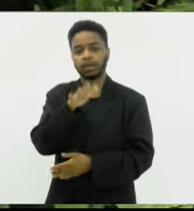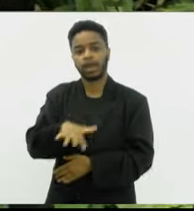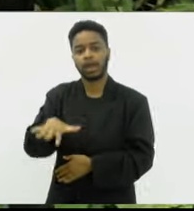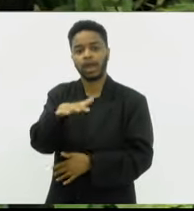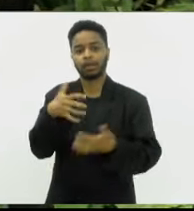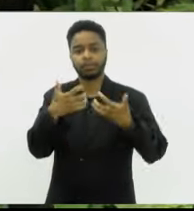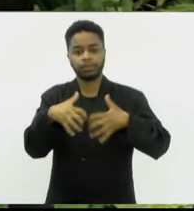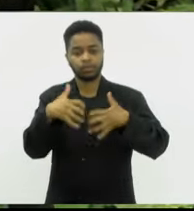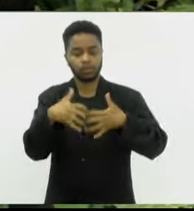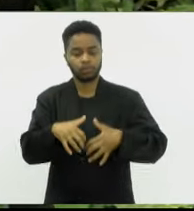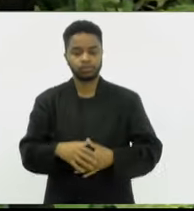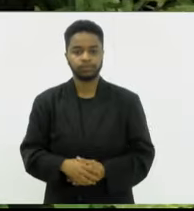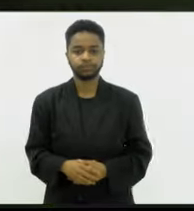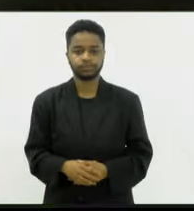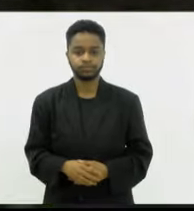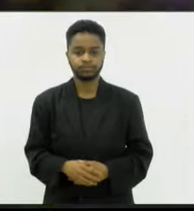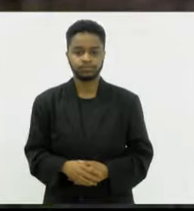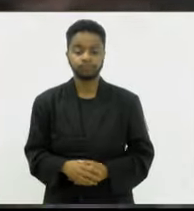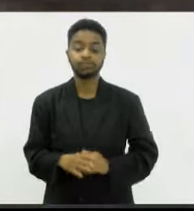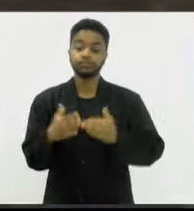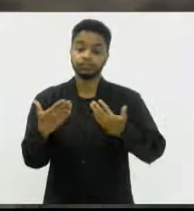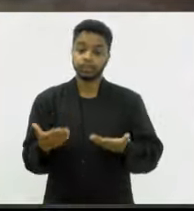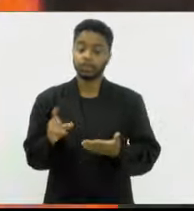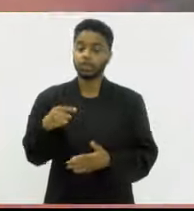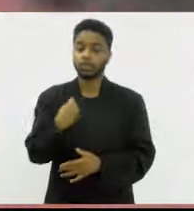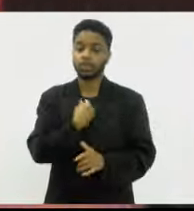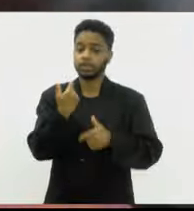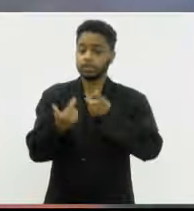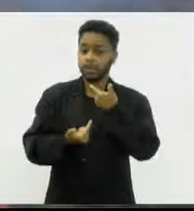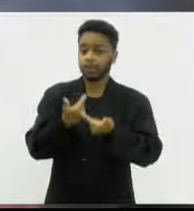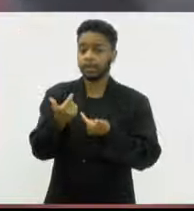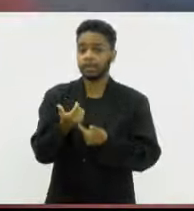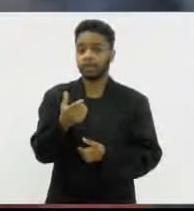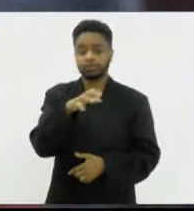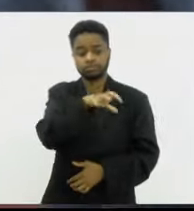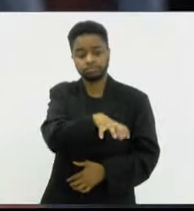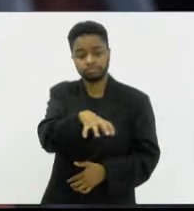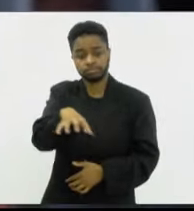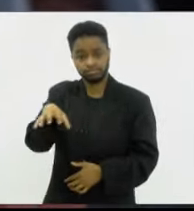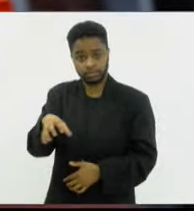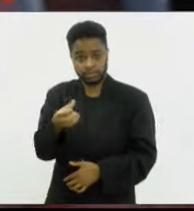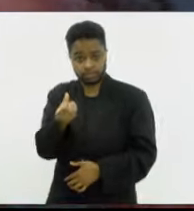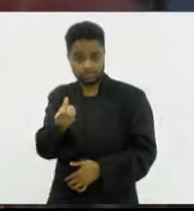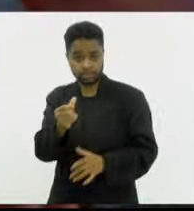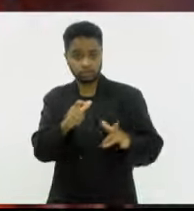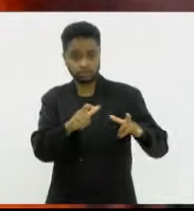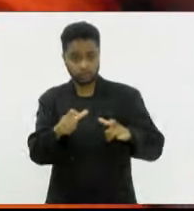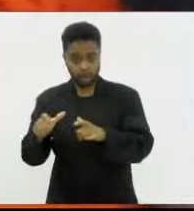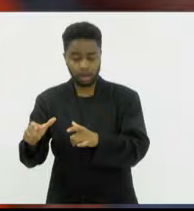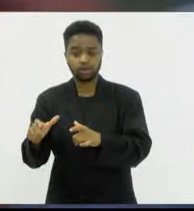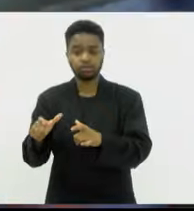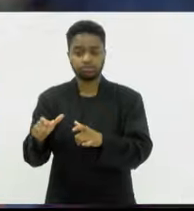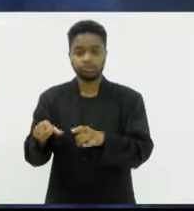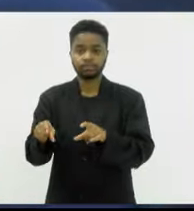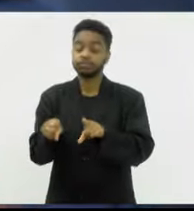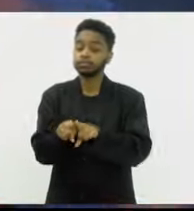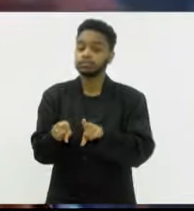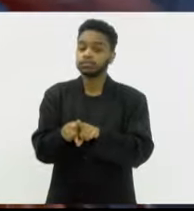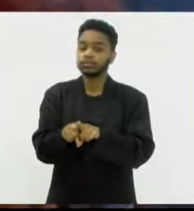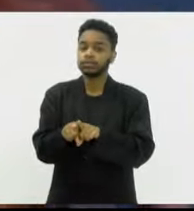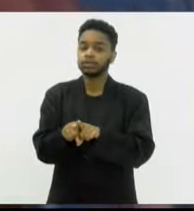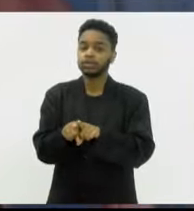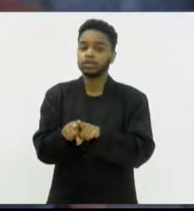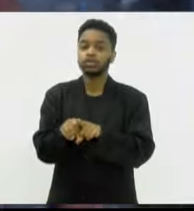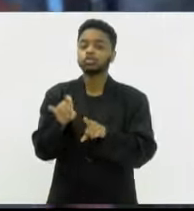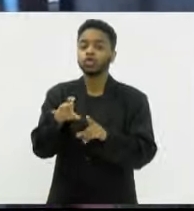Petrópolis. Então, gente tem trabalhado em seis comunidades nesse sentido, não só com as